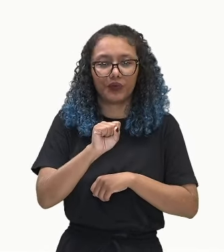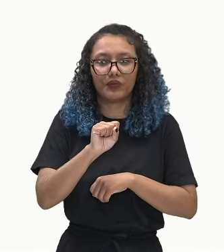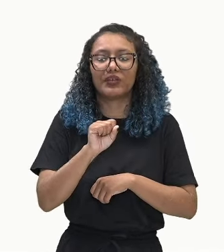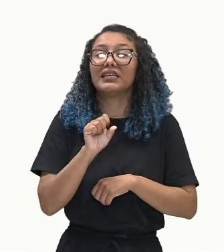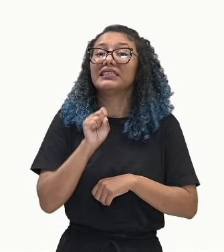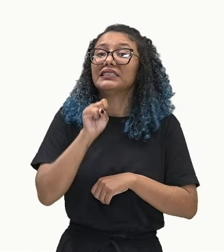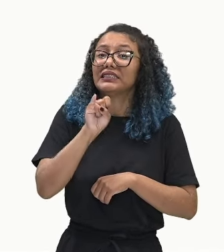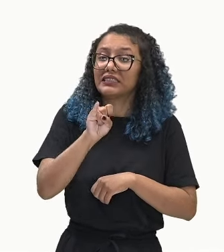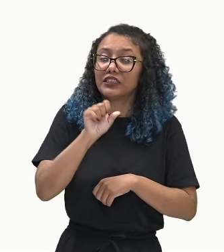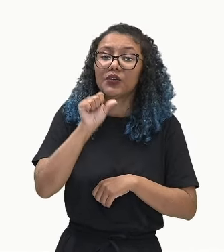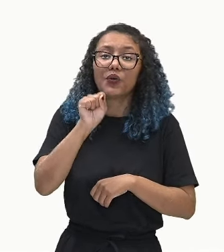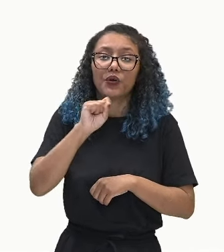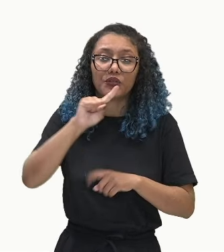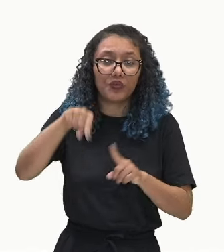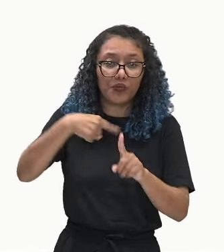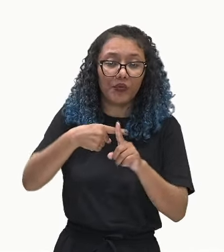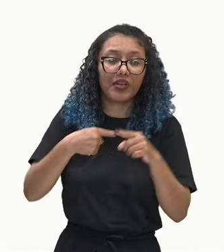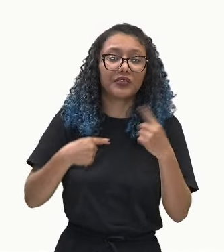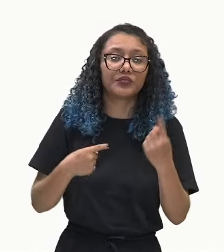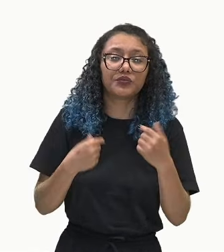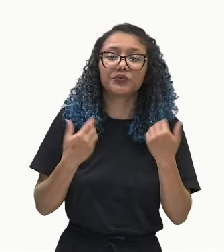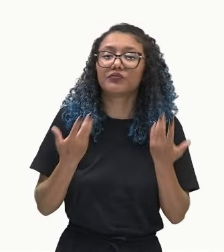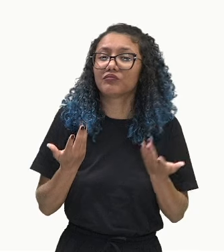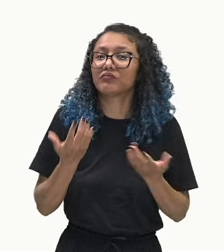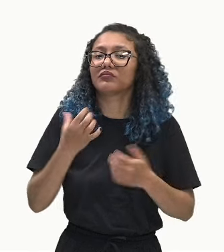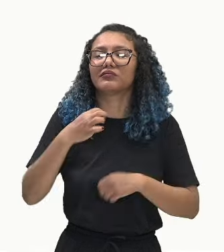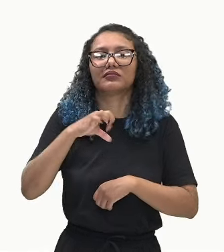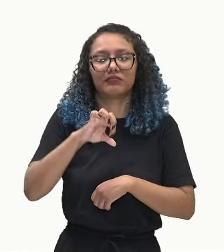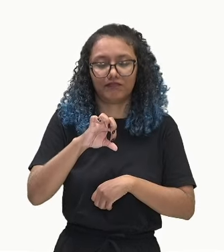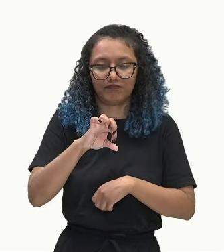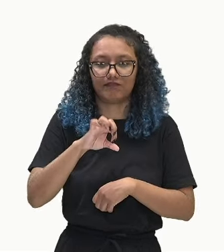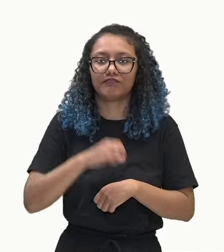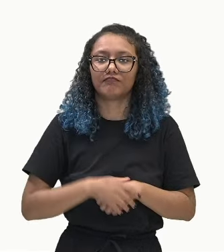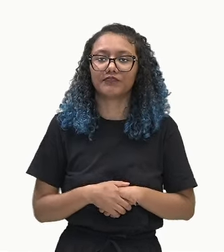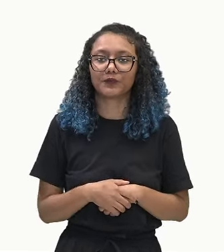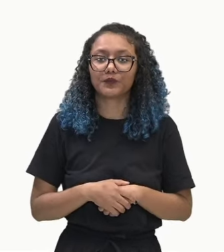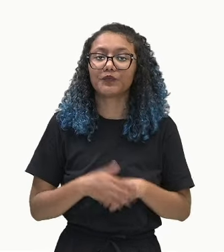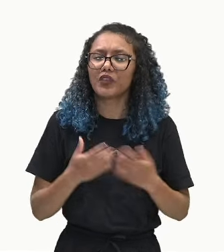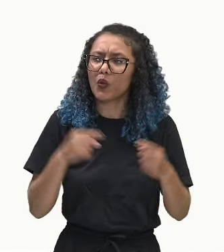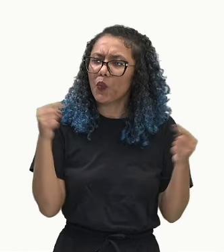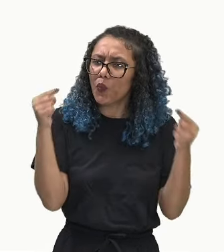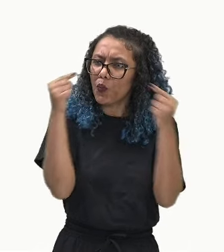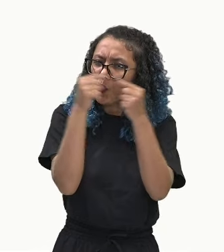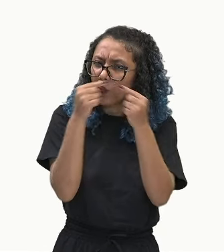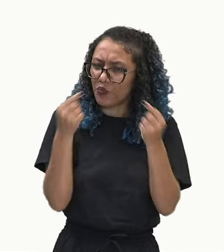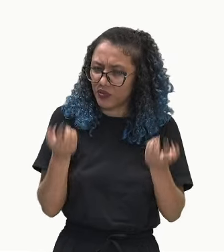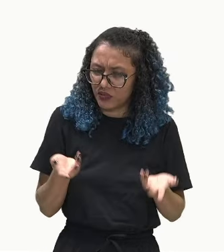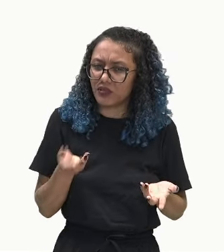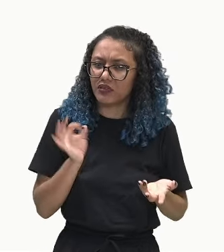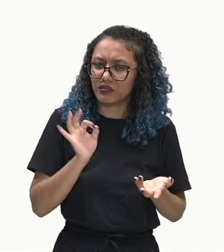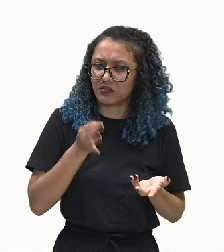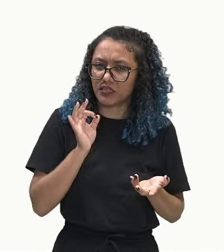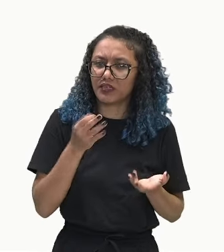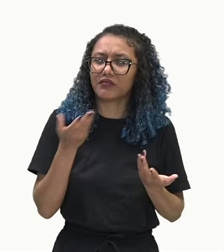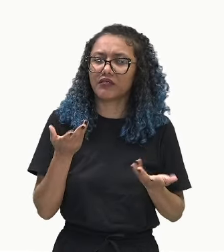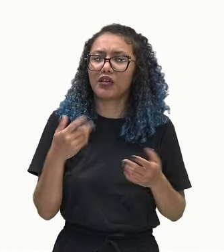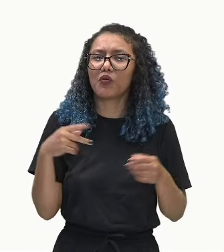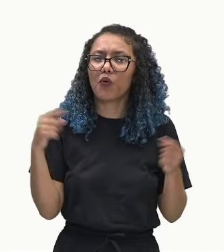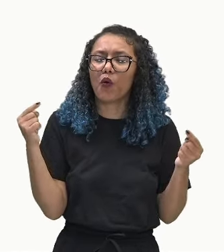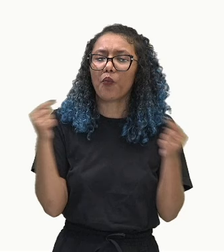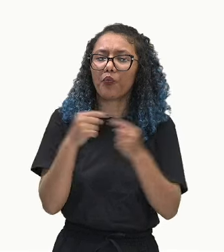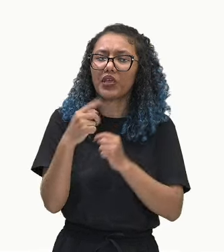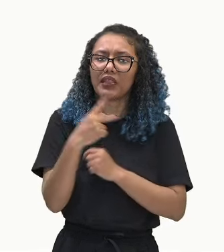E se somamos 8 mais 1, o resultado é 9. Então faz sentido, né? Nós temos aí uma progressão